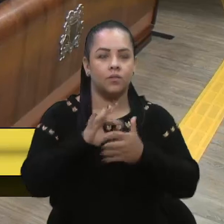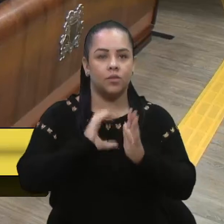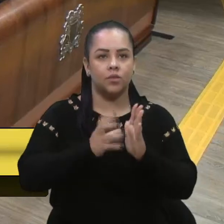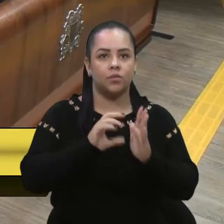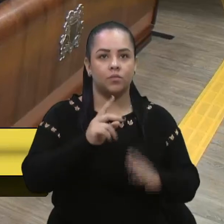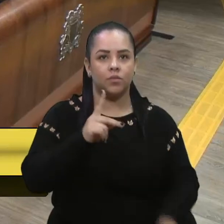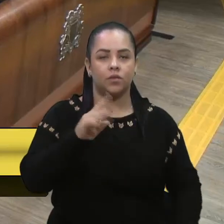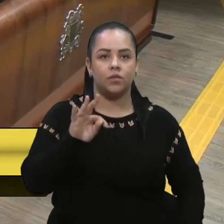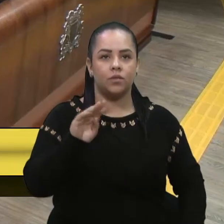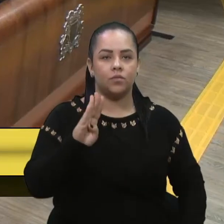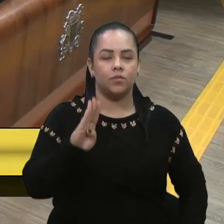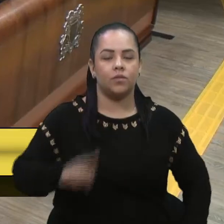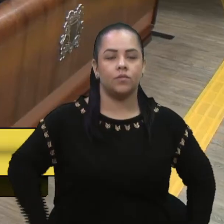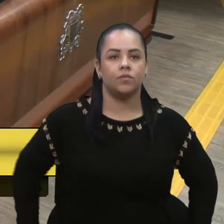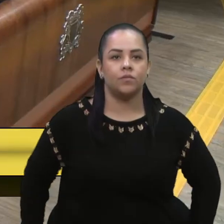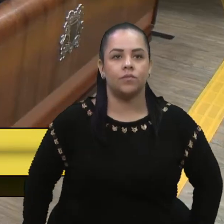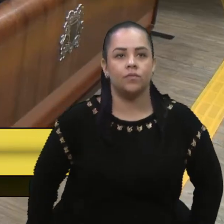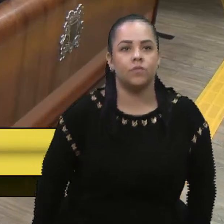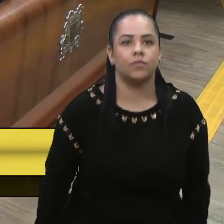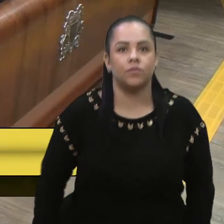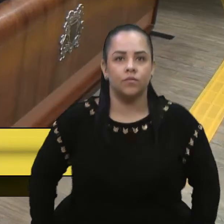Uma declaração de líder também, vereador Carlos.